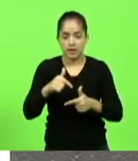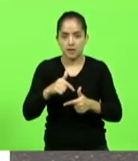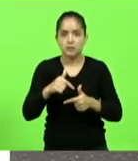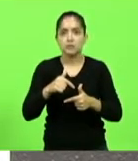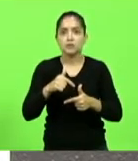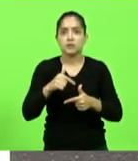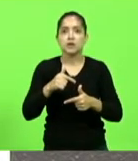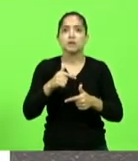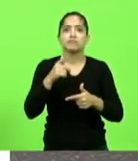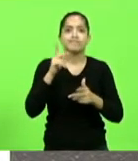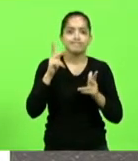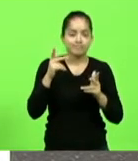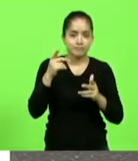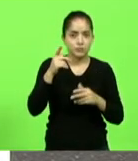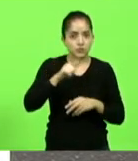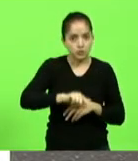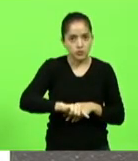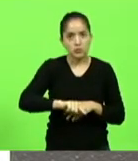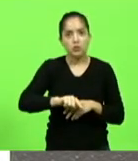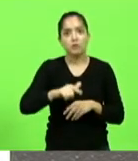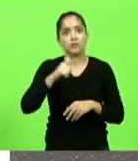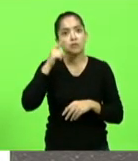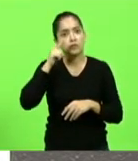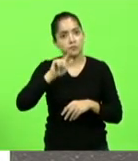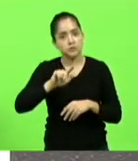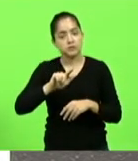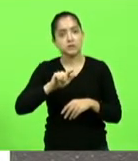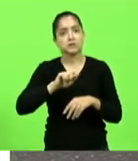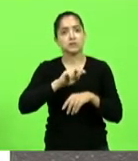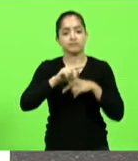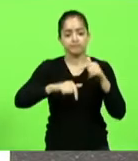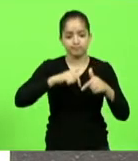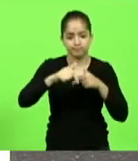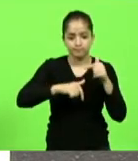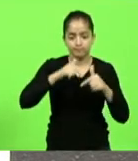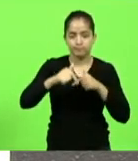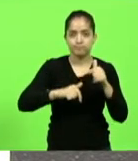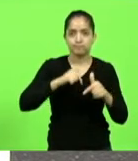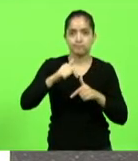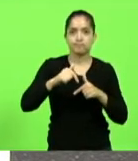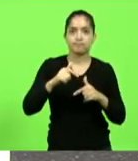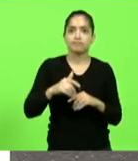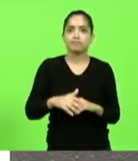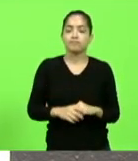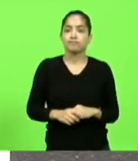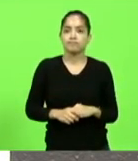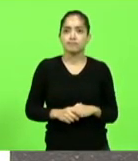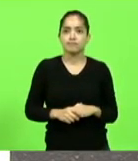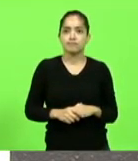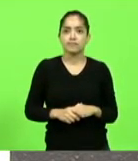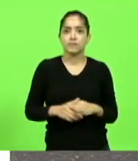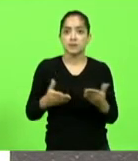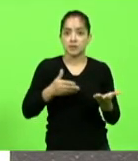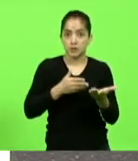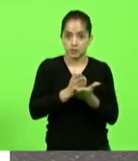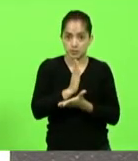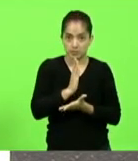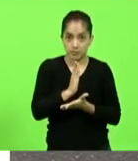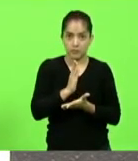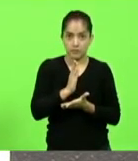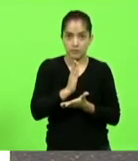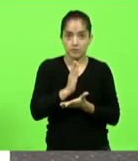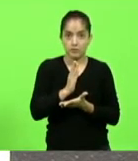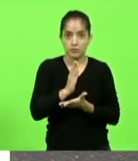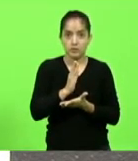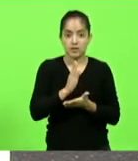aqueles que vão receber o auxílio emergencial que nós aprovamos ontem aqui